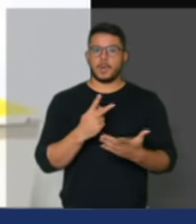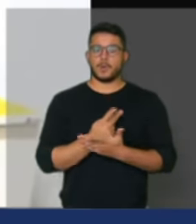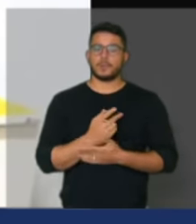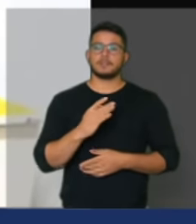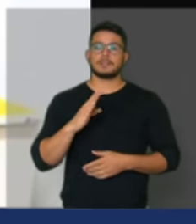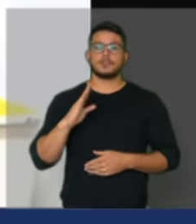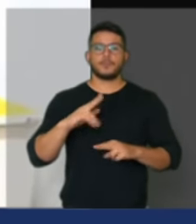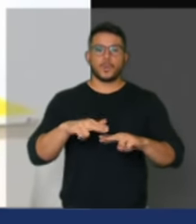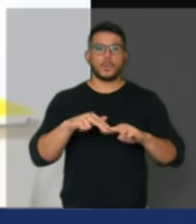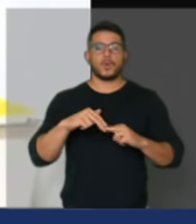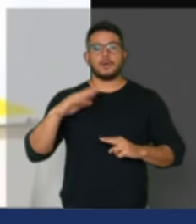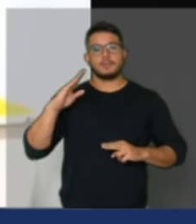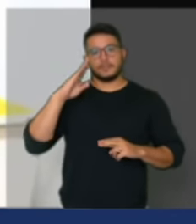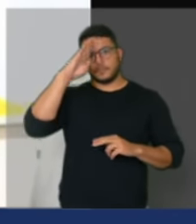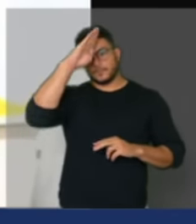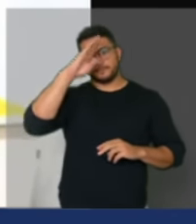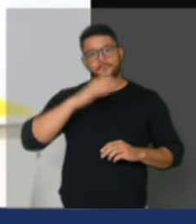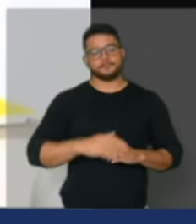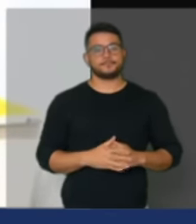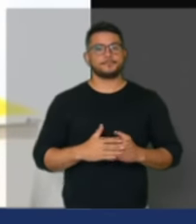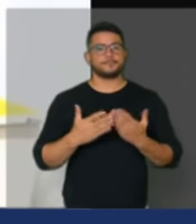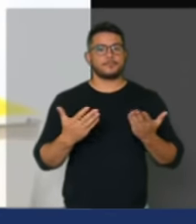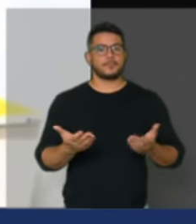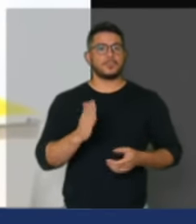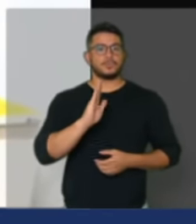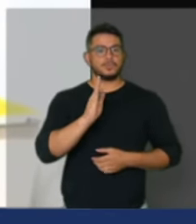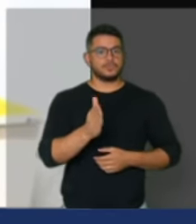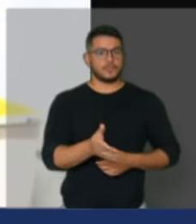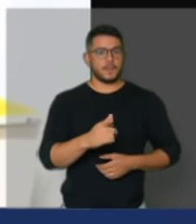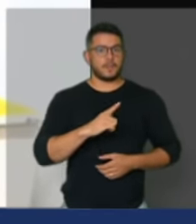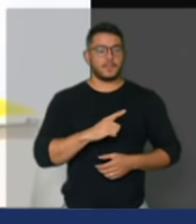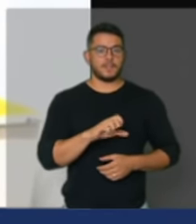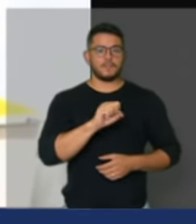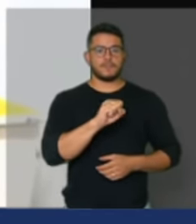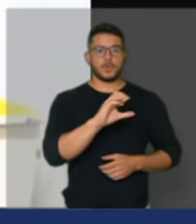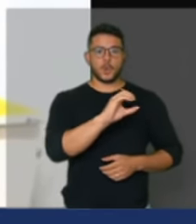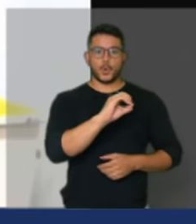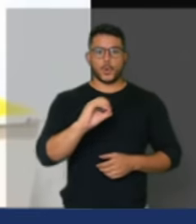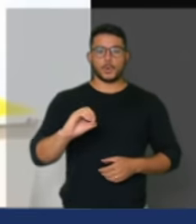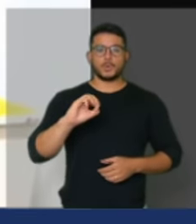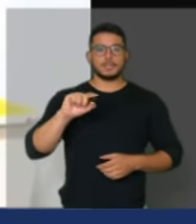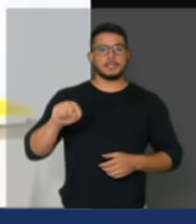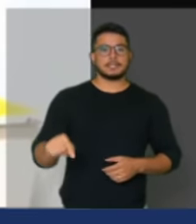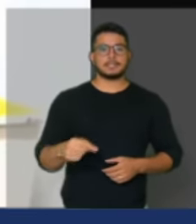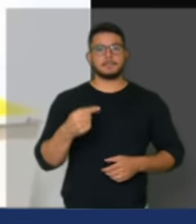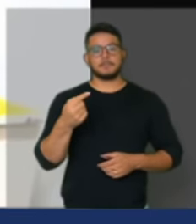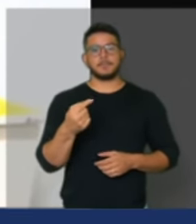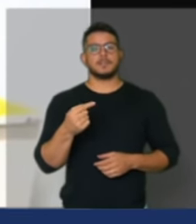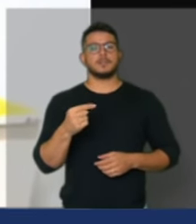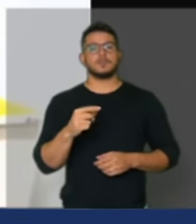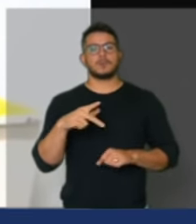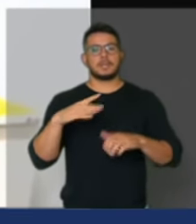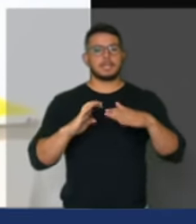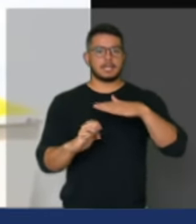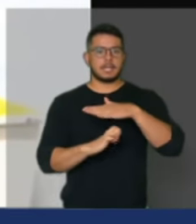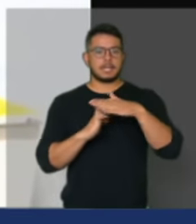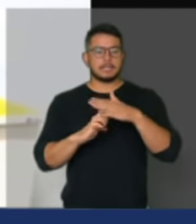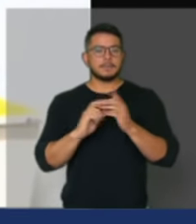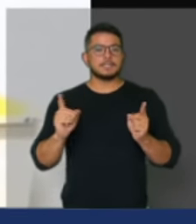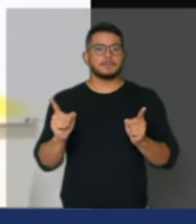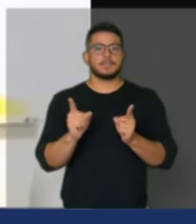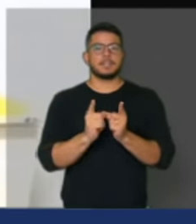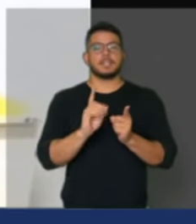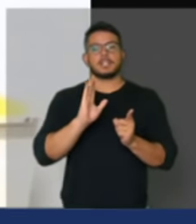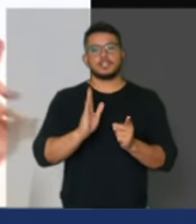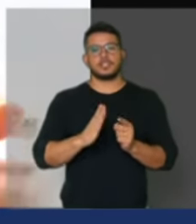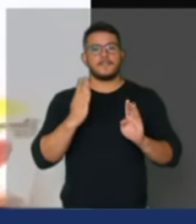oitocentas mil pequenas empresas fecharam as suas portas porque não tiveram apoio do governo, não tiveram